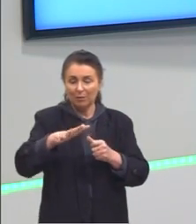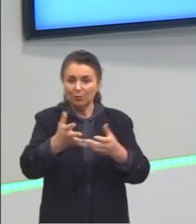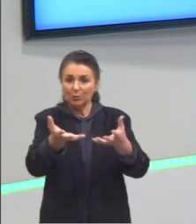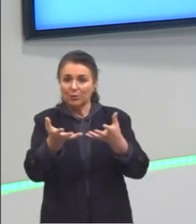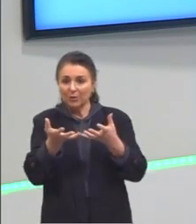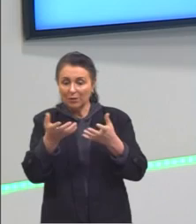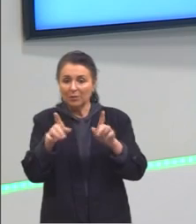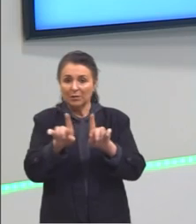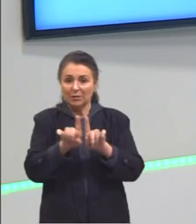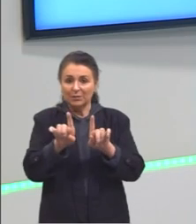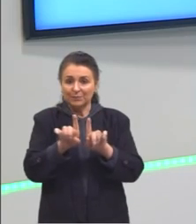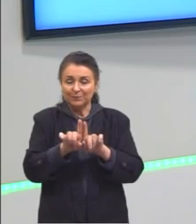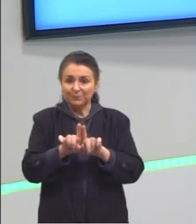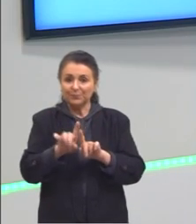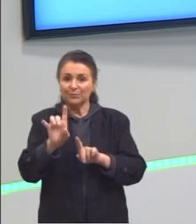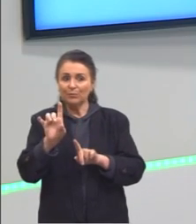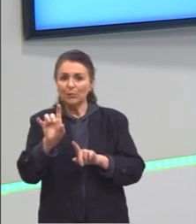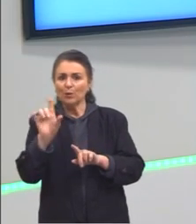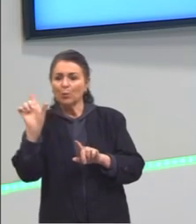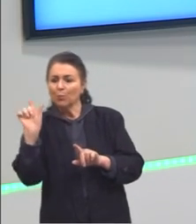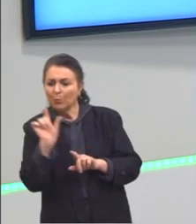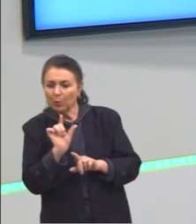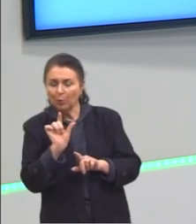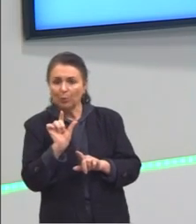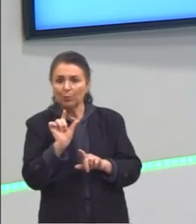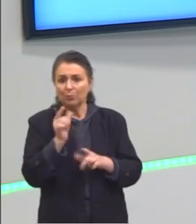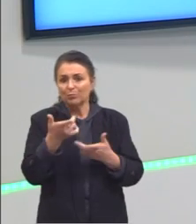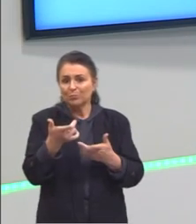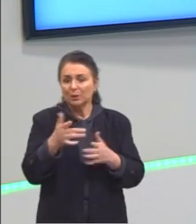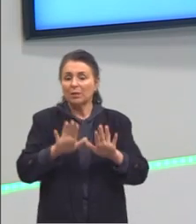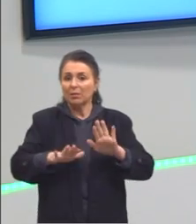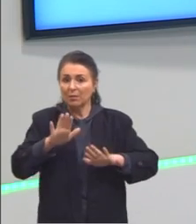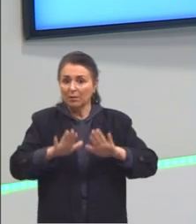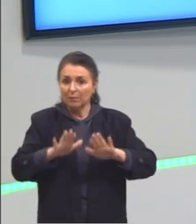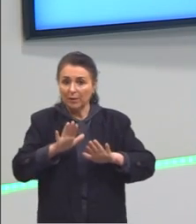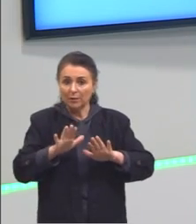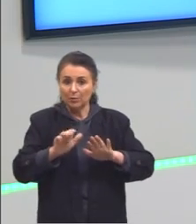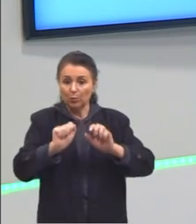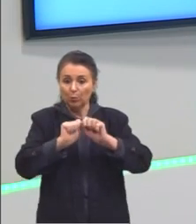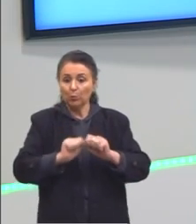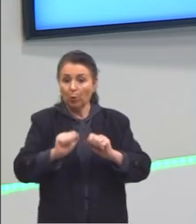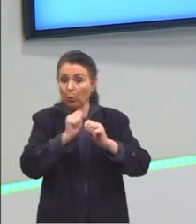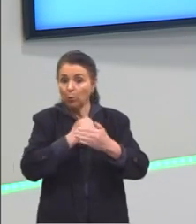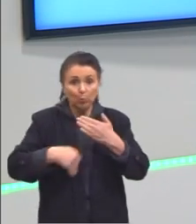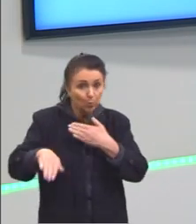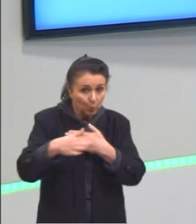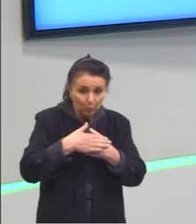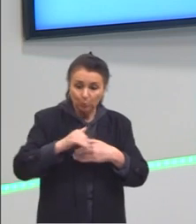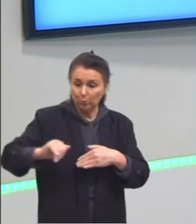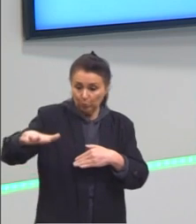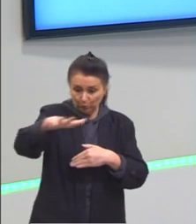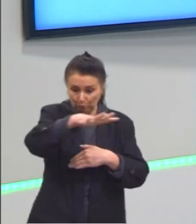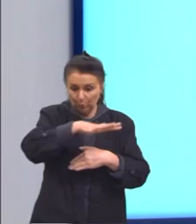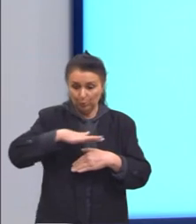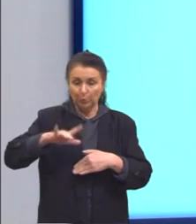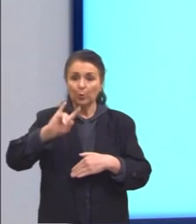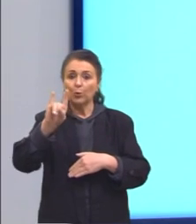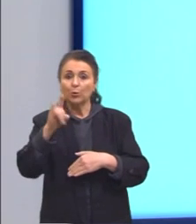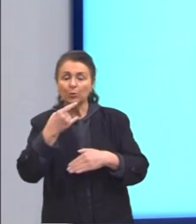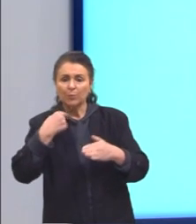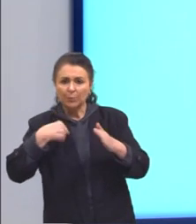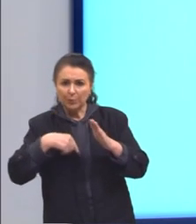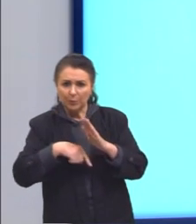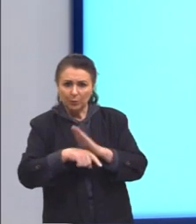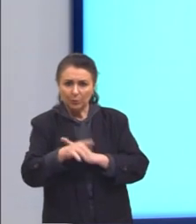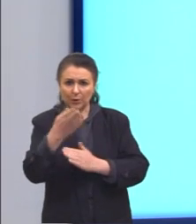considerar apenas uma parte da região, e não a região inteira. A última questão da